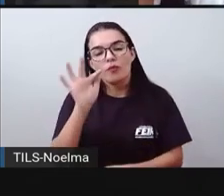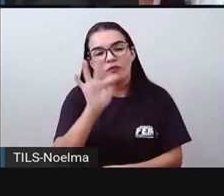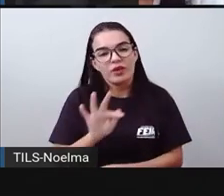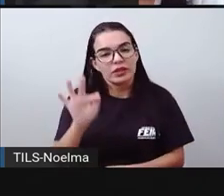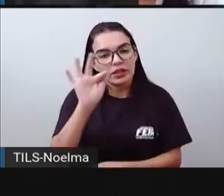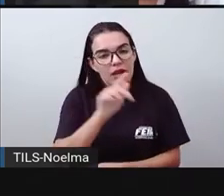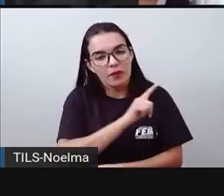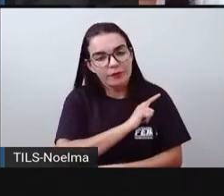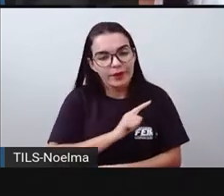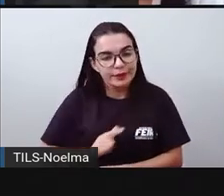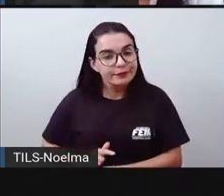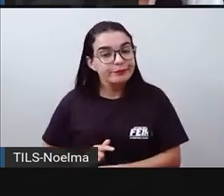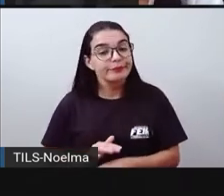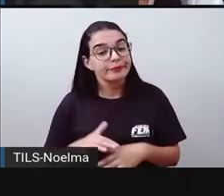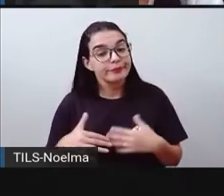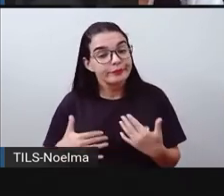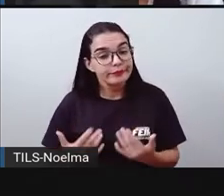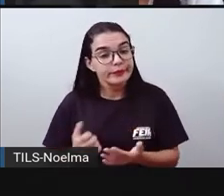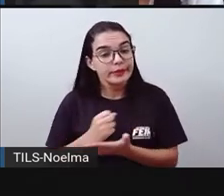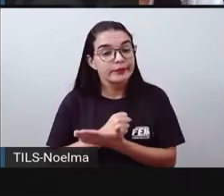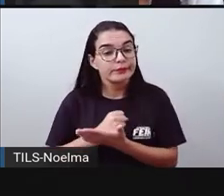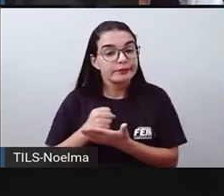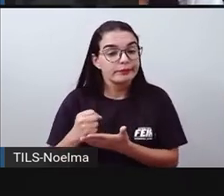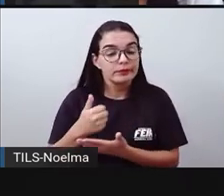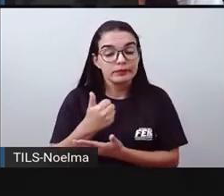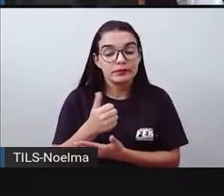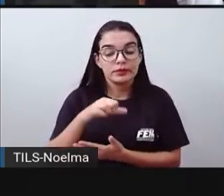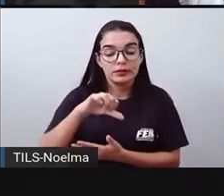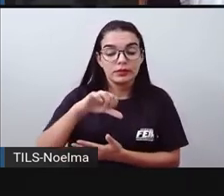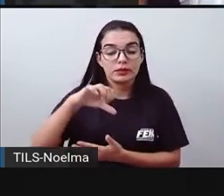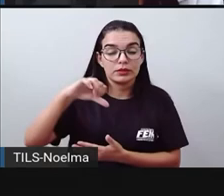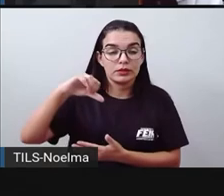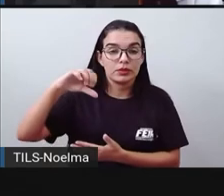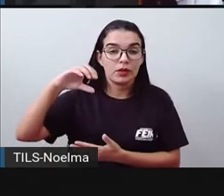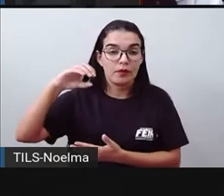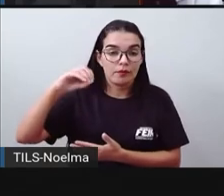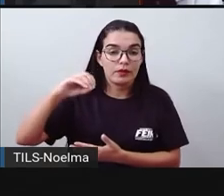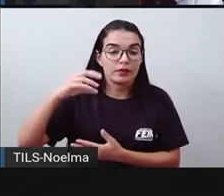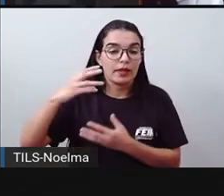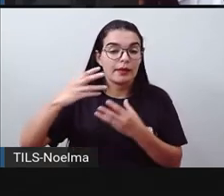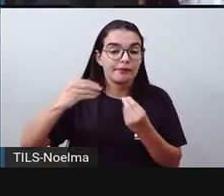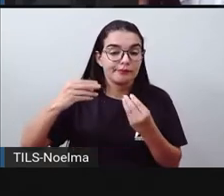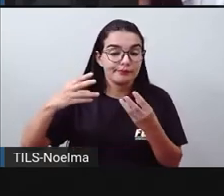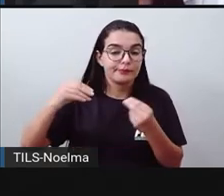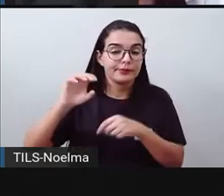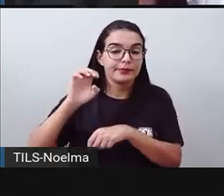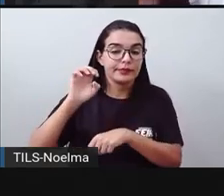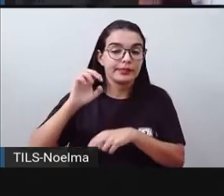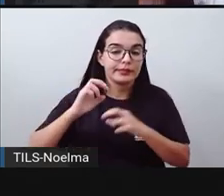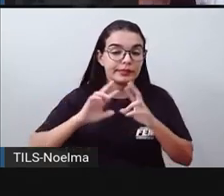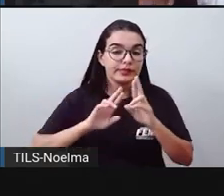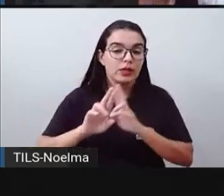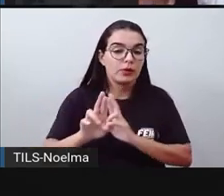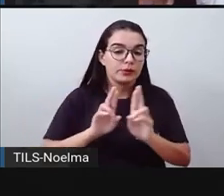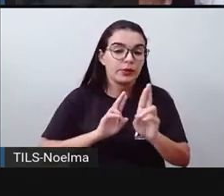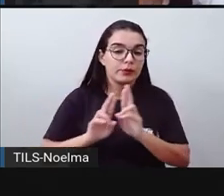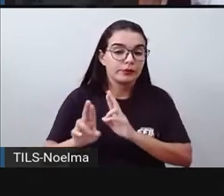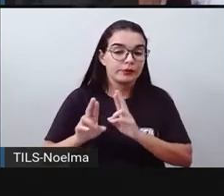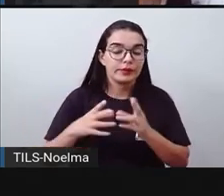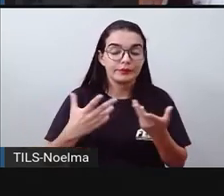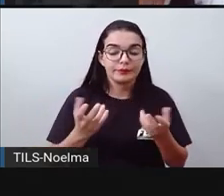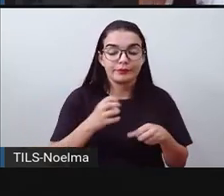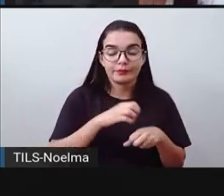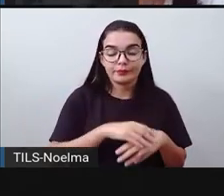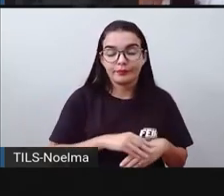Pois é. E aí, a partir de 1990, muitas rodovias, muitas estradas foram entregues a empresas privadas